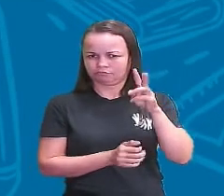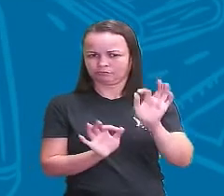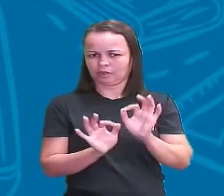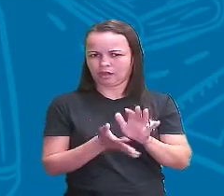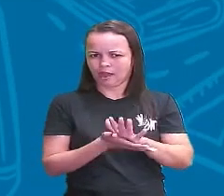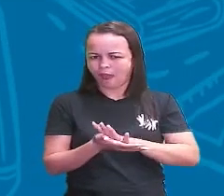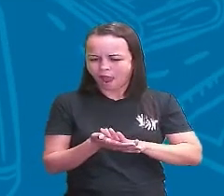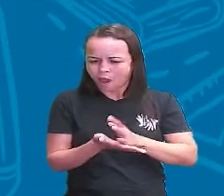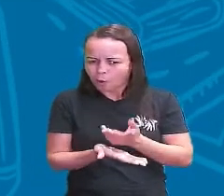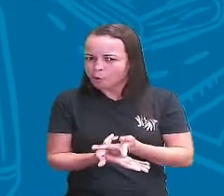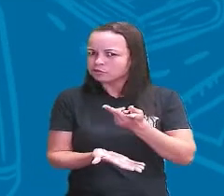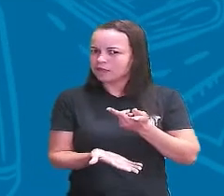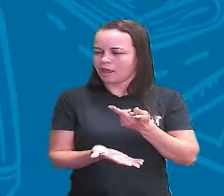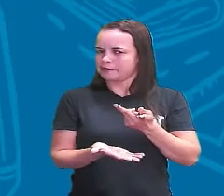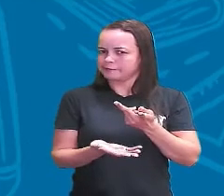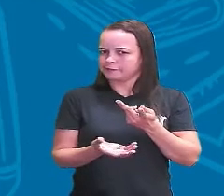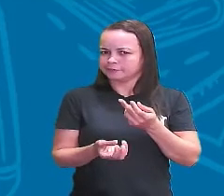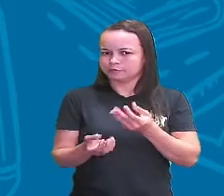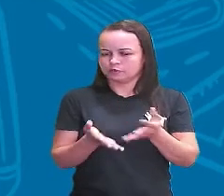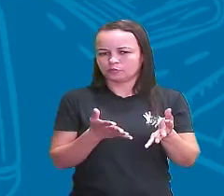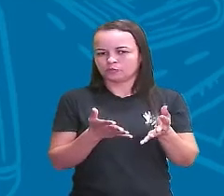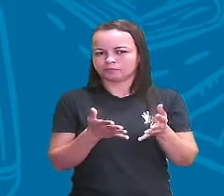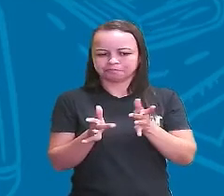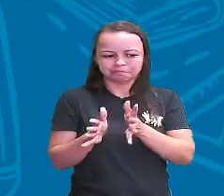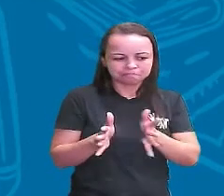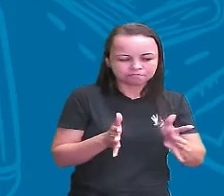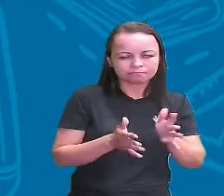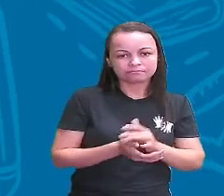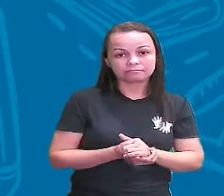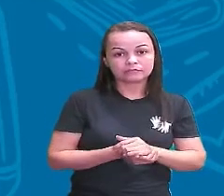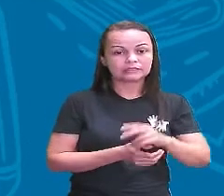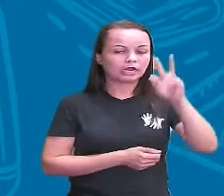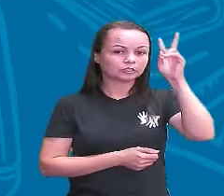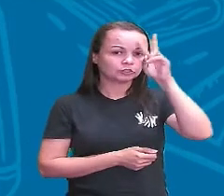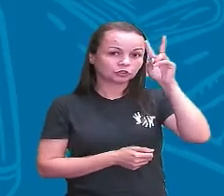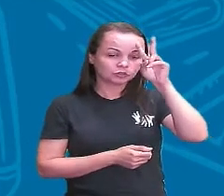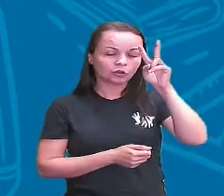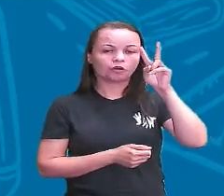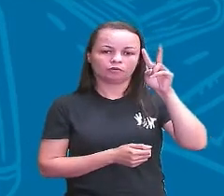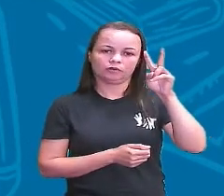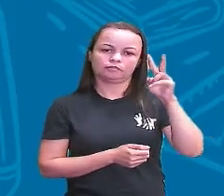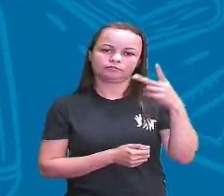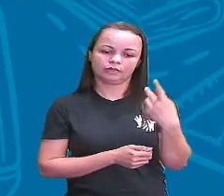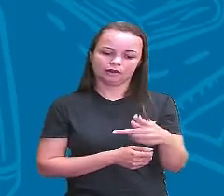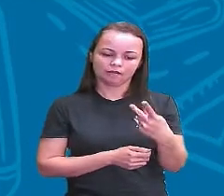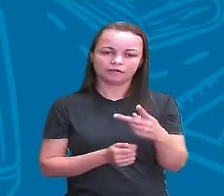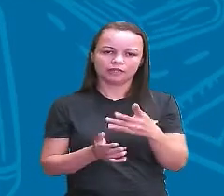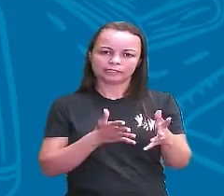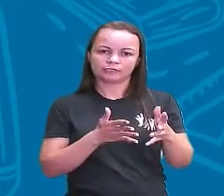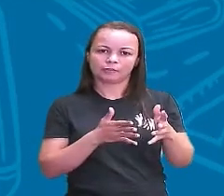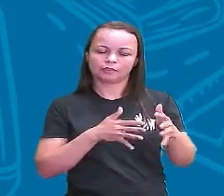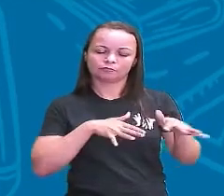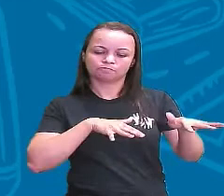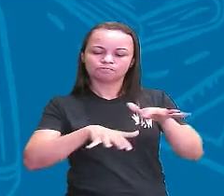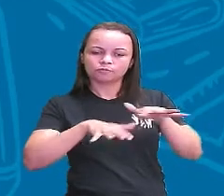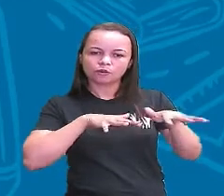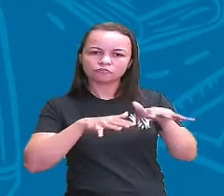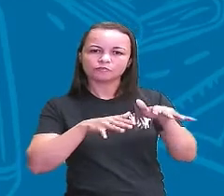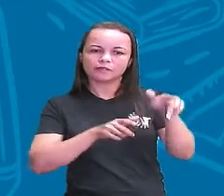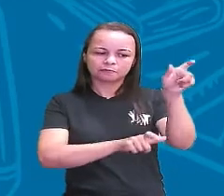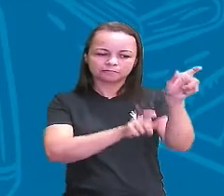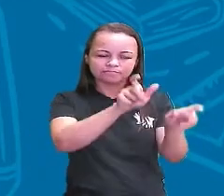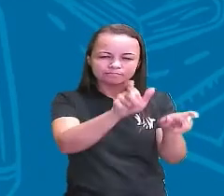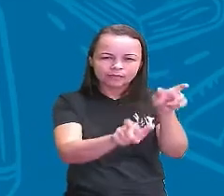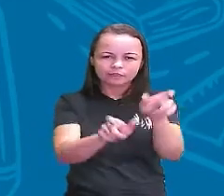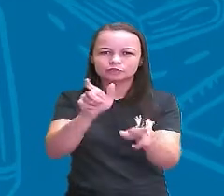por acaso nem como coisa em curso a história, ela é feita a partir do movimento das pessoas